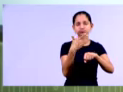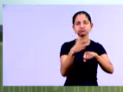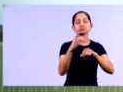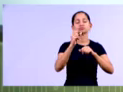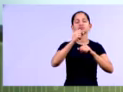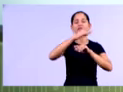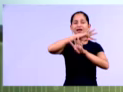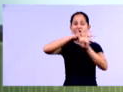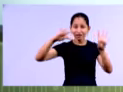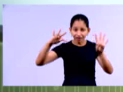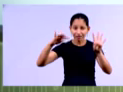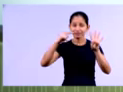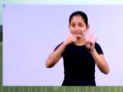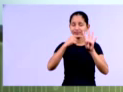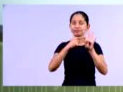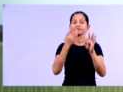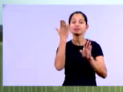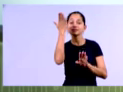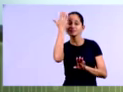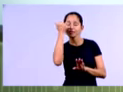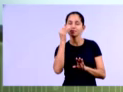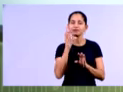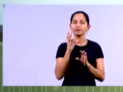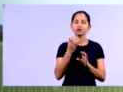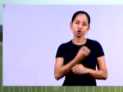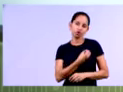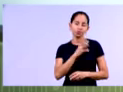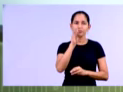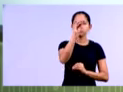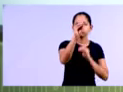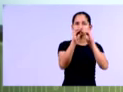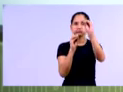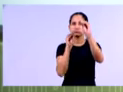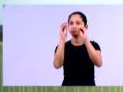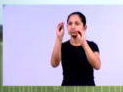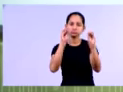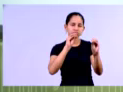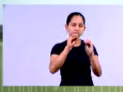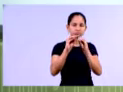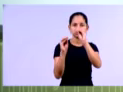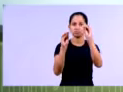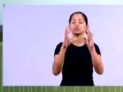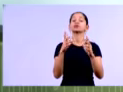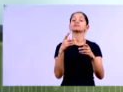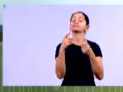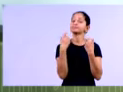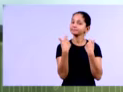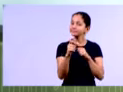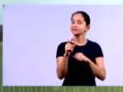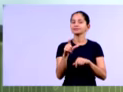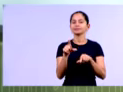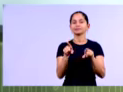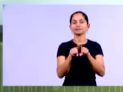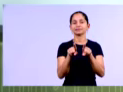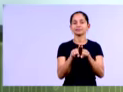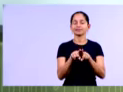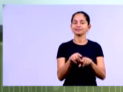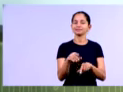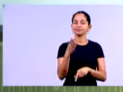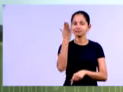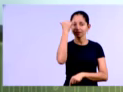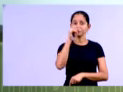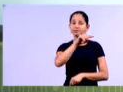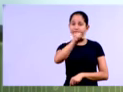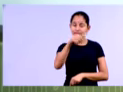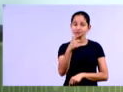vertical e horizontal, a fórmula de previsão de falência também, né, do modelo do Kenneth, tá, e que isso aí sirva